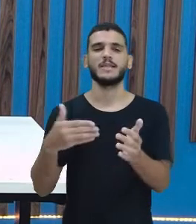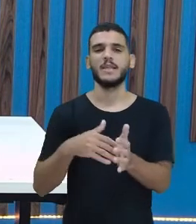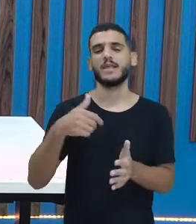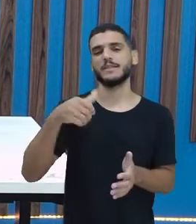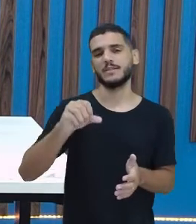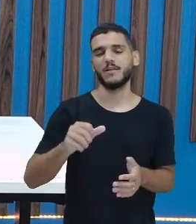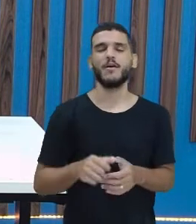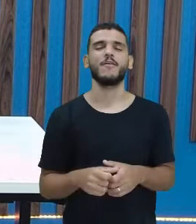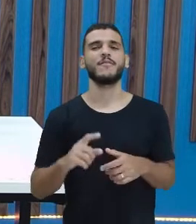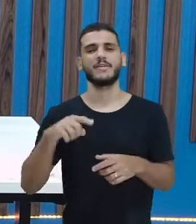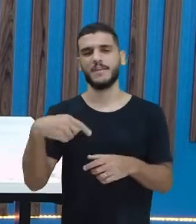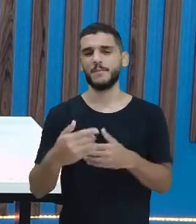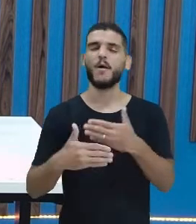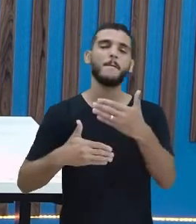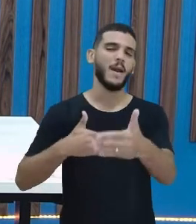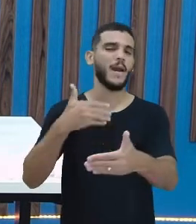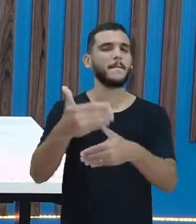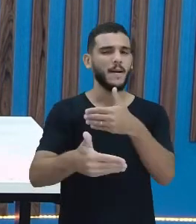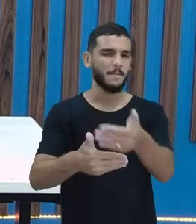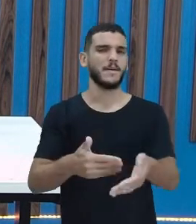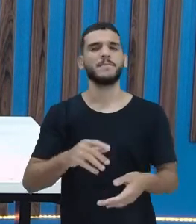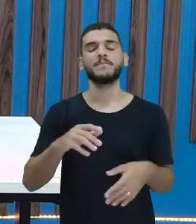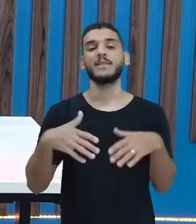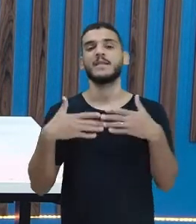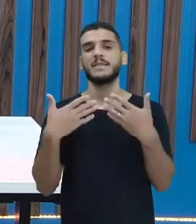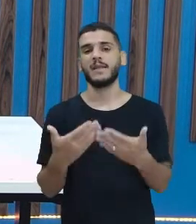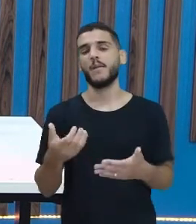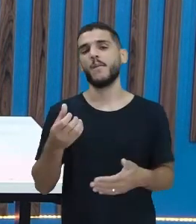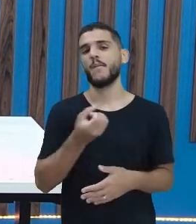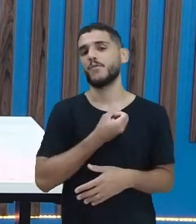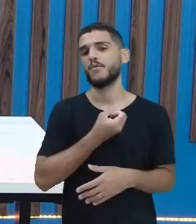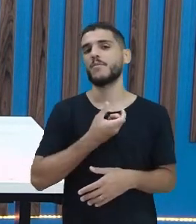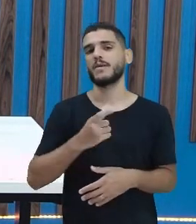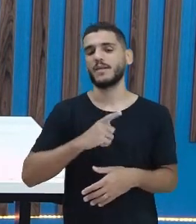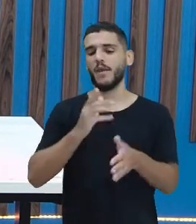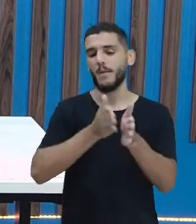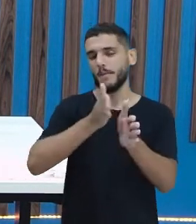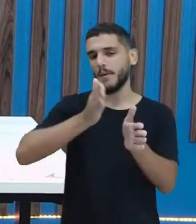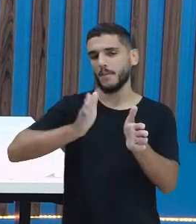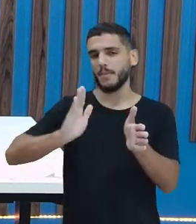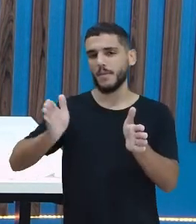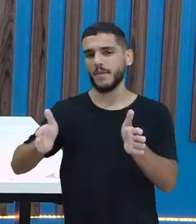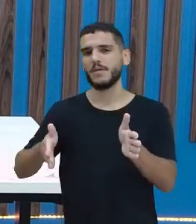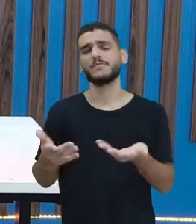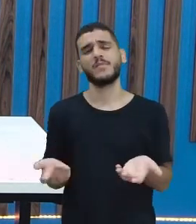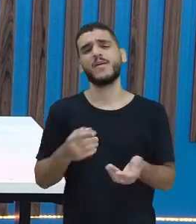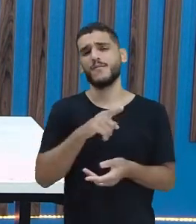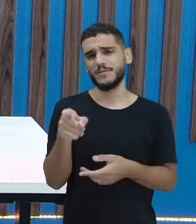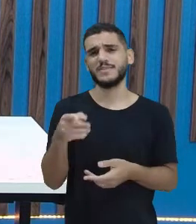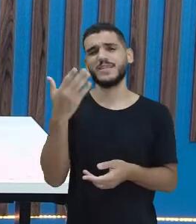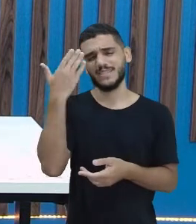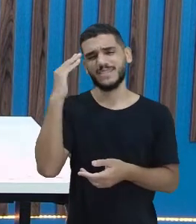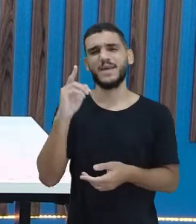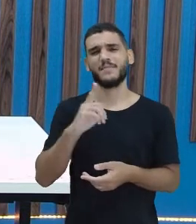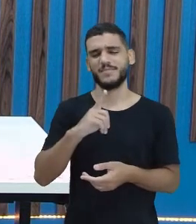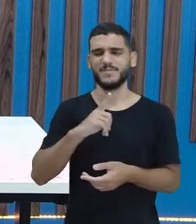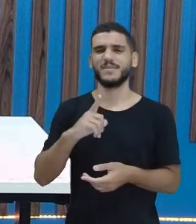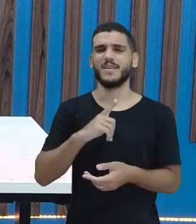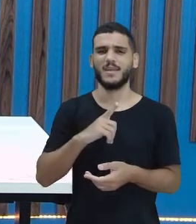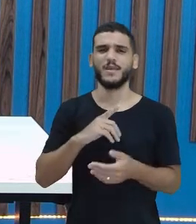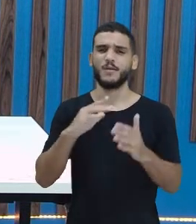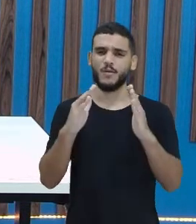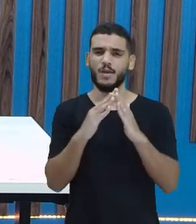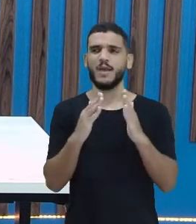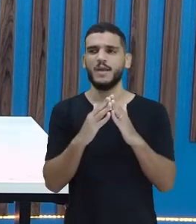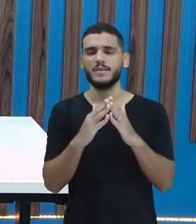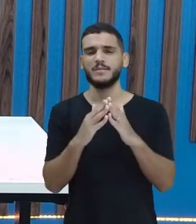19 e assim por diante. Então, os números seguem essa sequência que, com certeza, aí na sua sala tem um quadro numérico que você